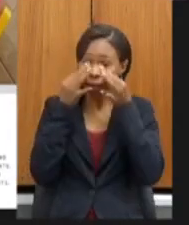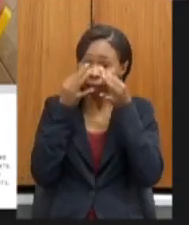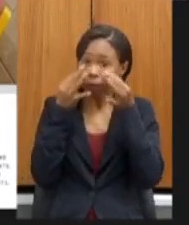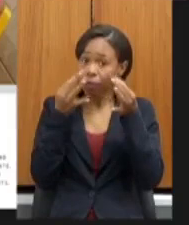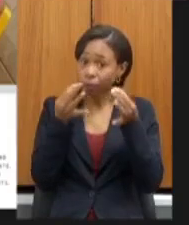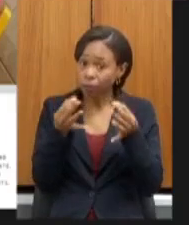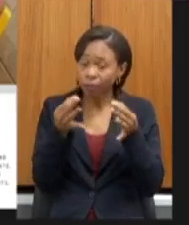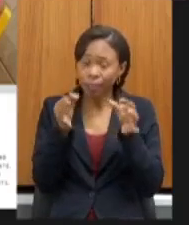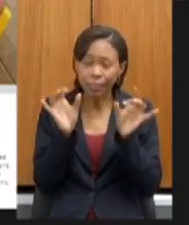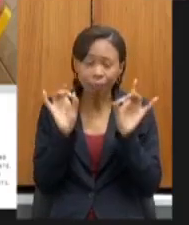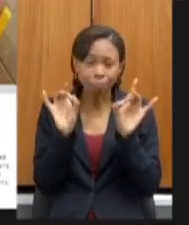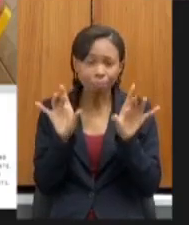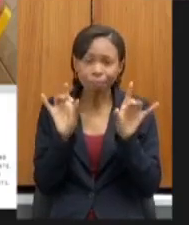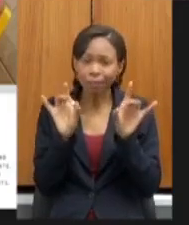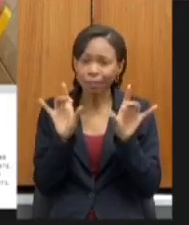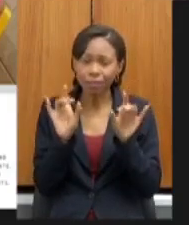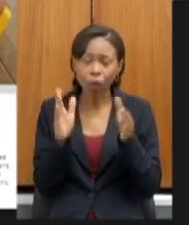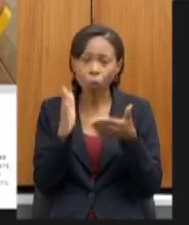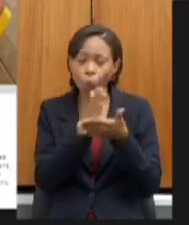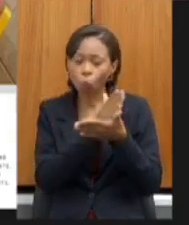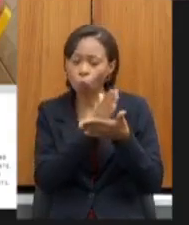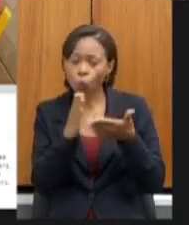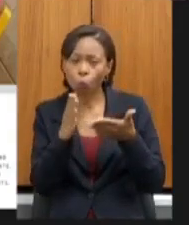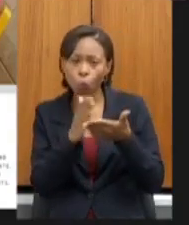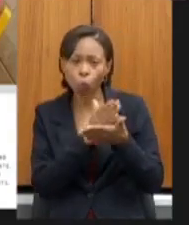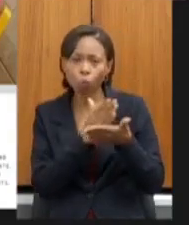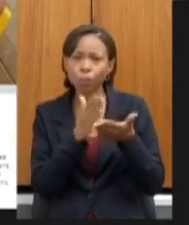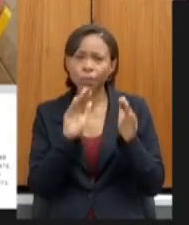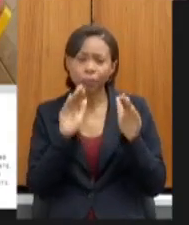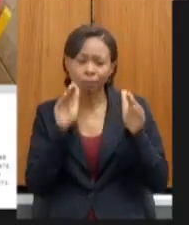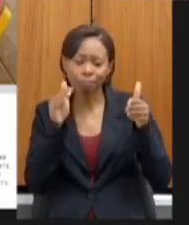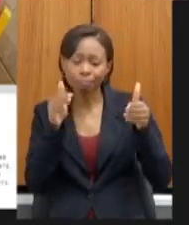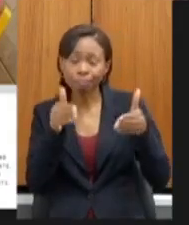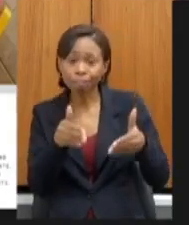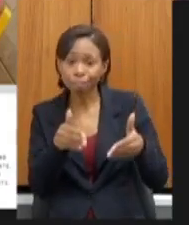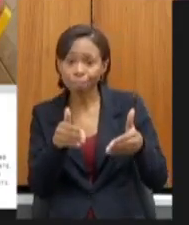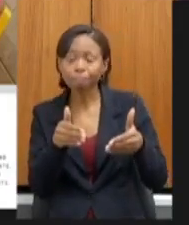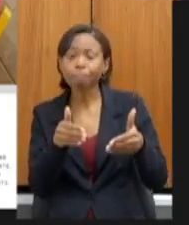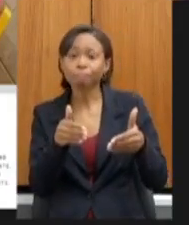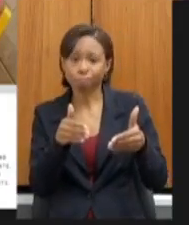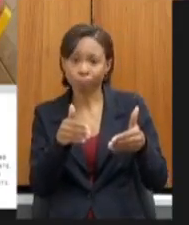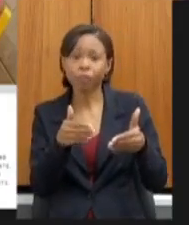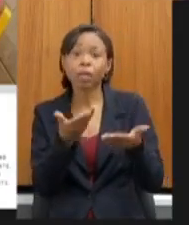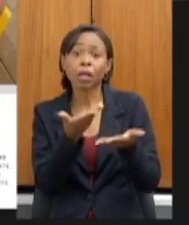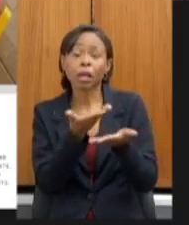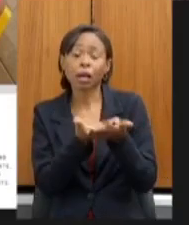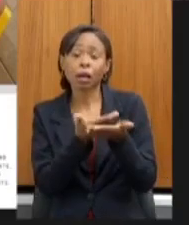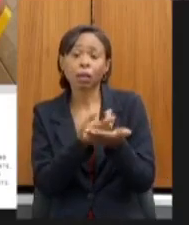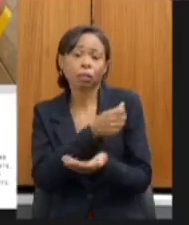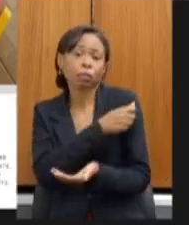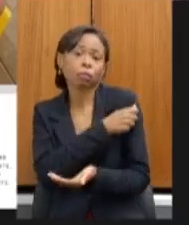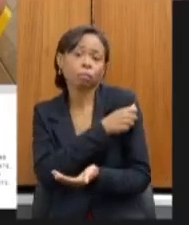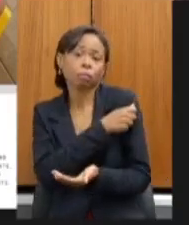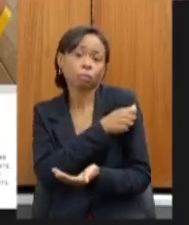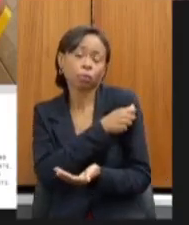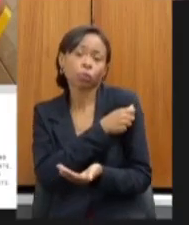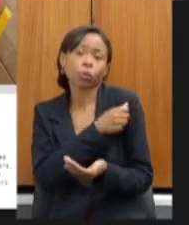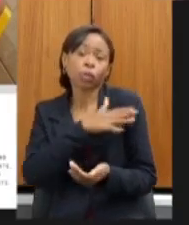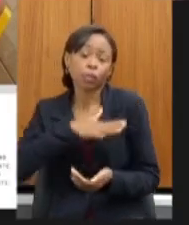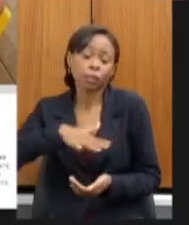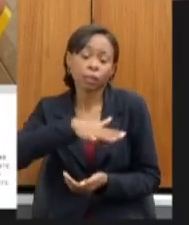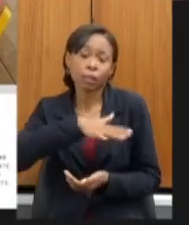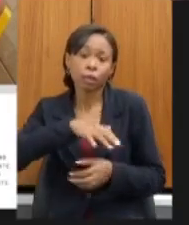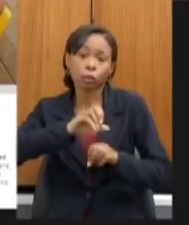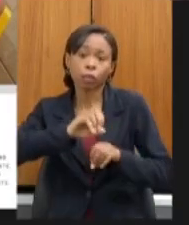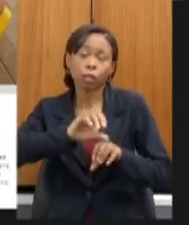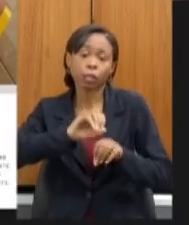casos específicos de atenção a estudantes da educação especial tivemos uma